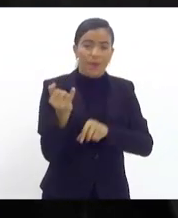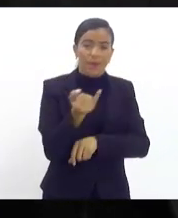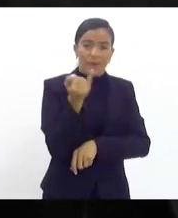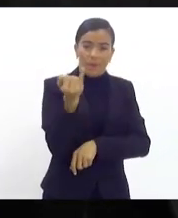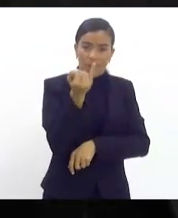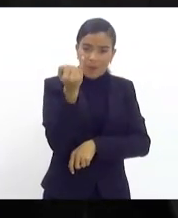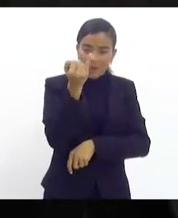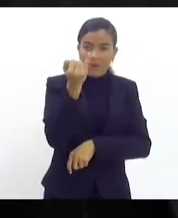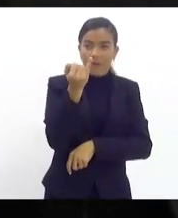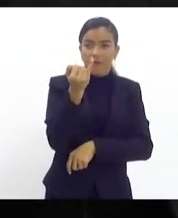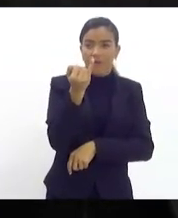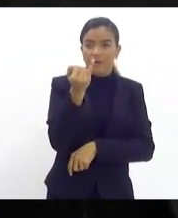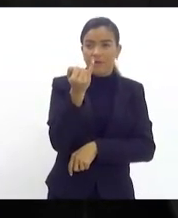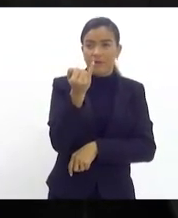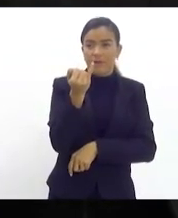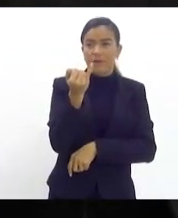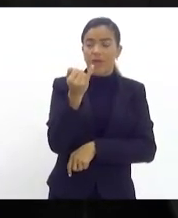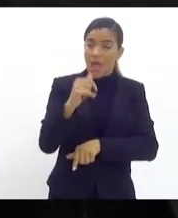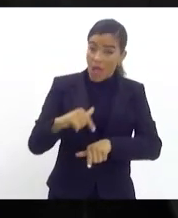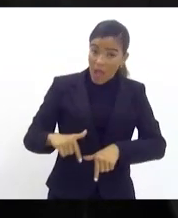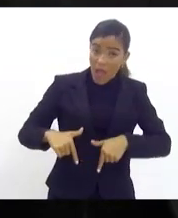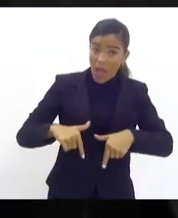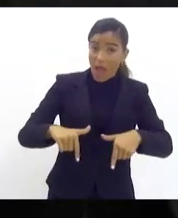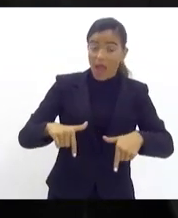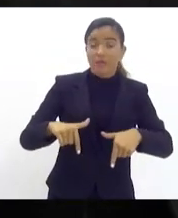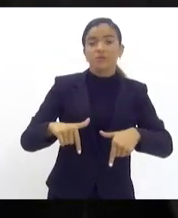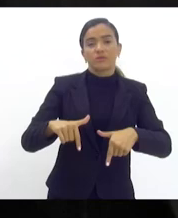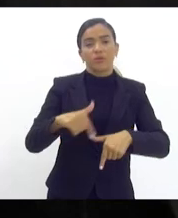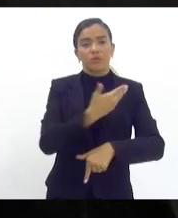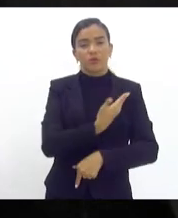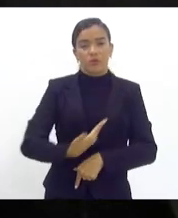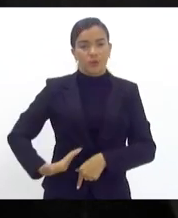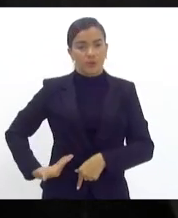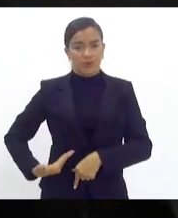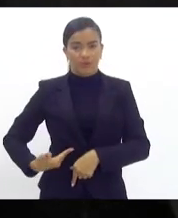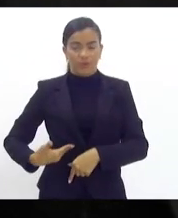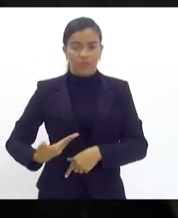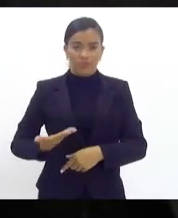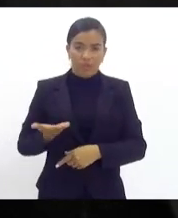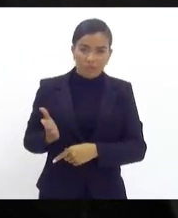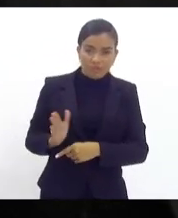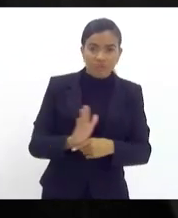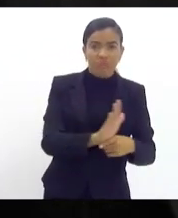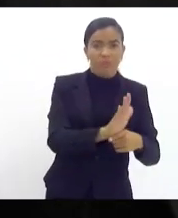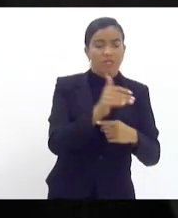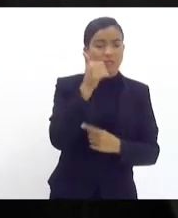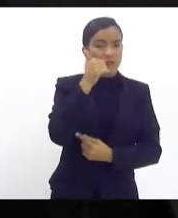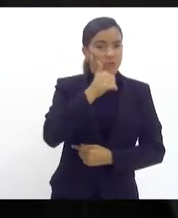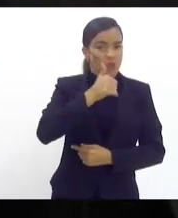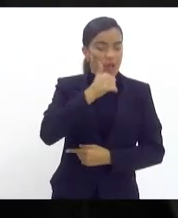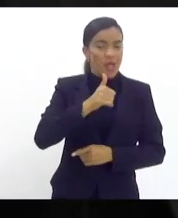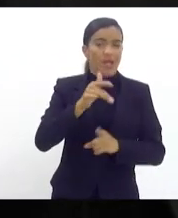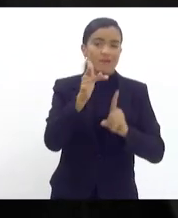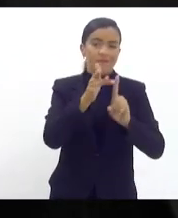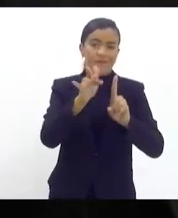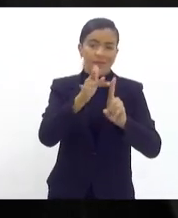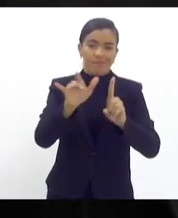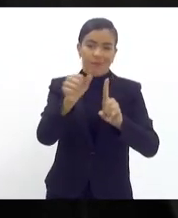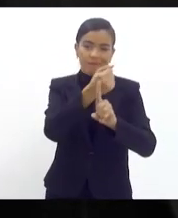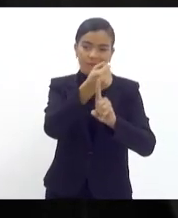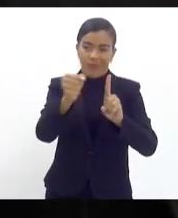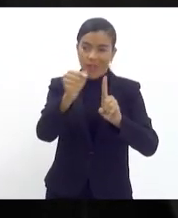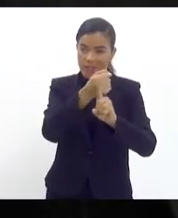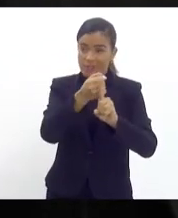dessa importante ação do governo à disposição das nossas mulheres que são vítimas de